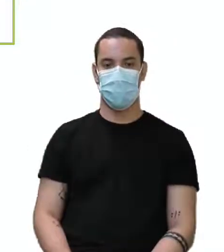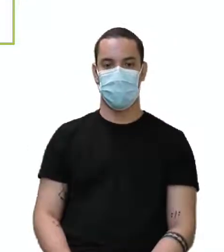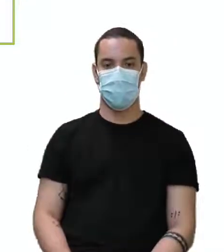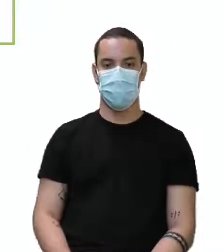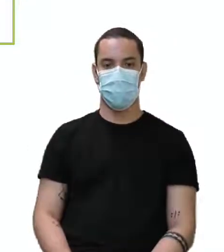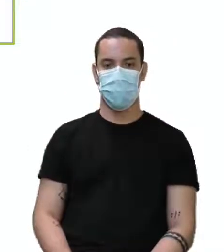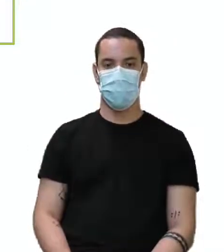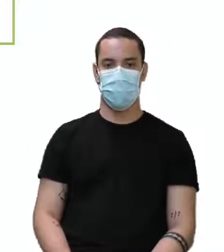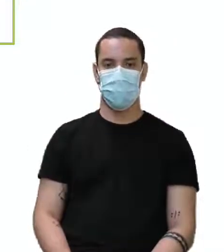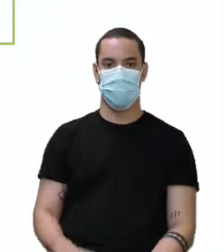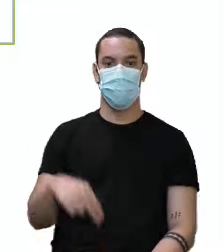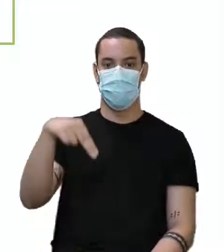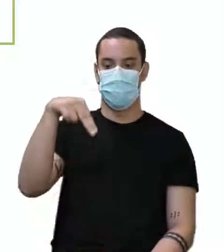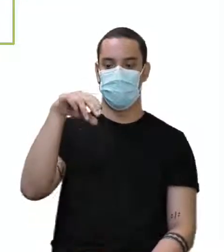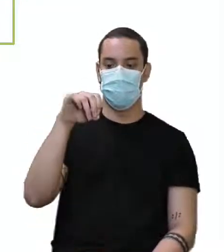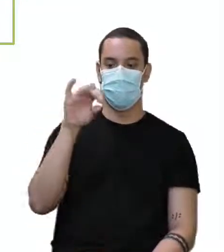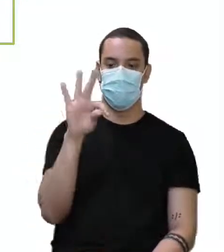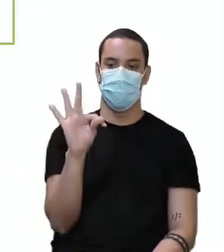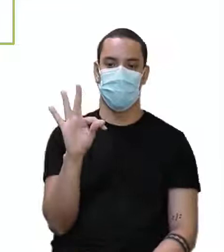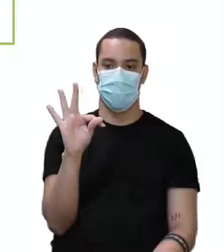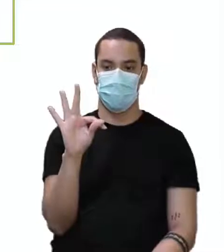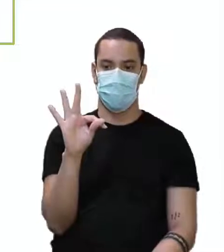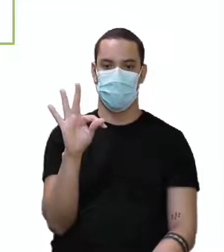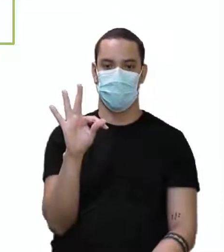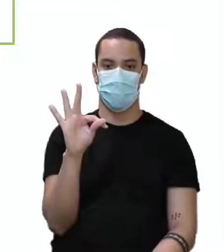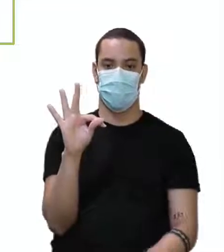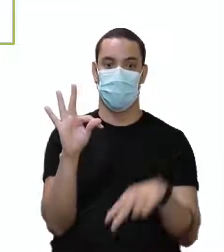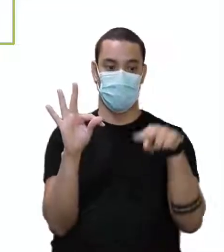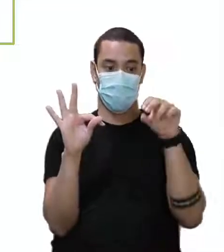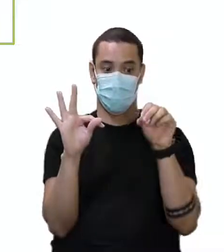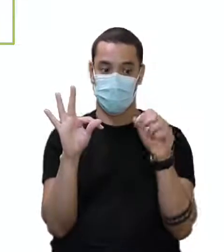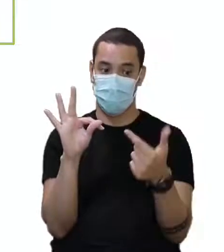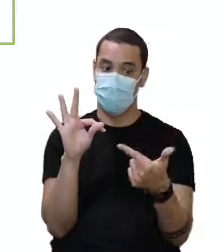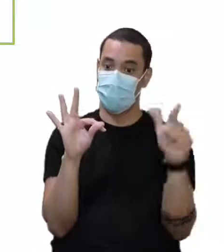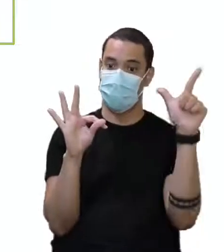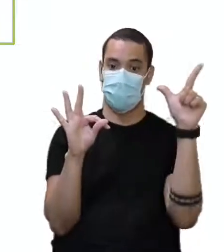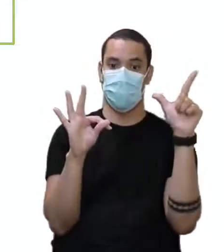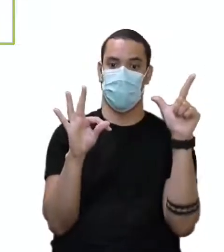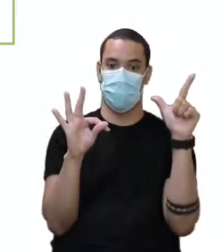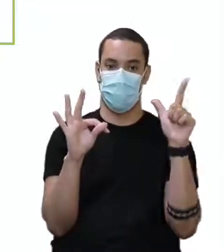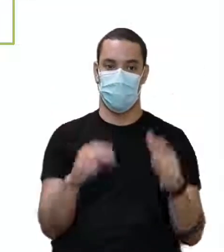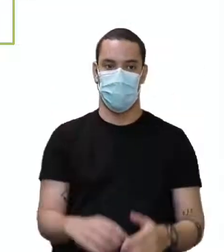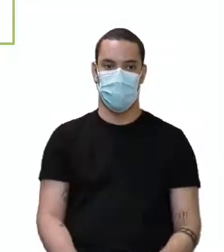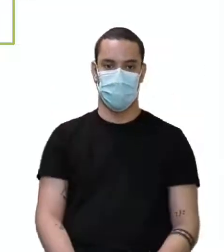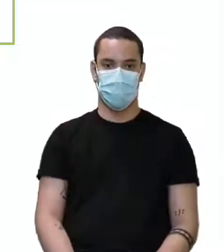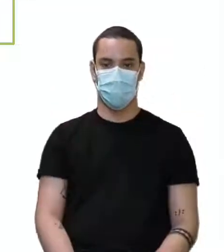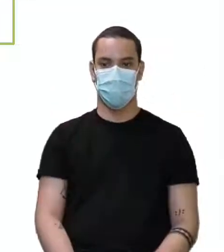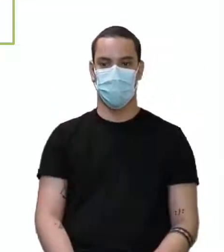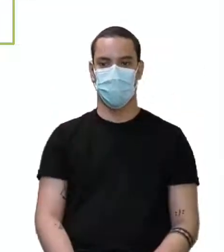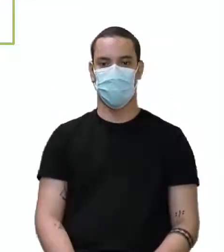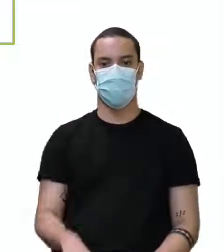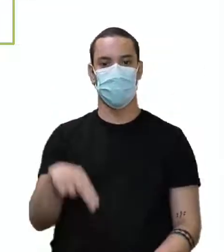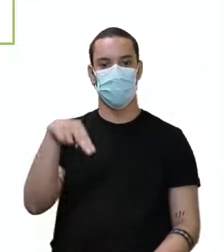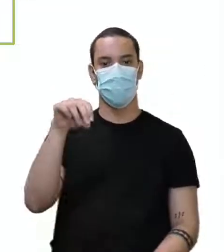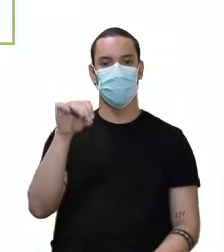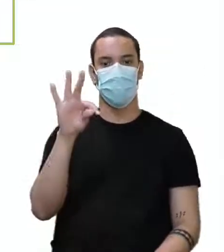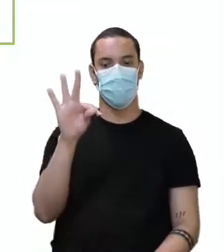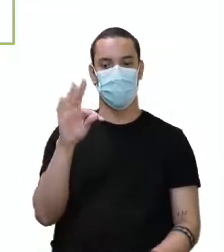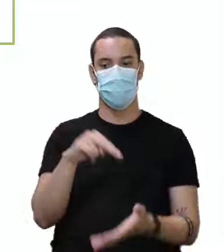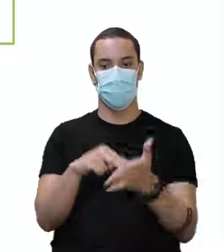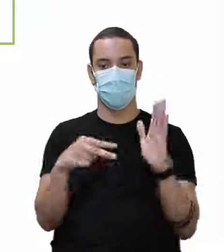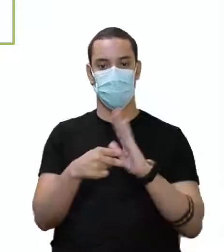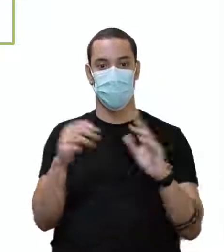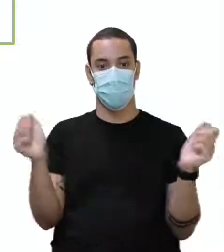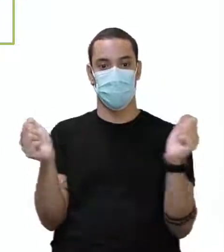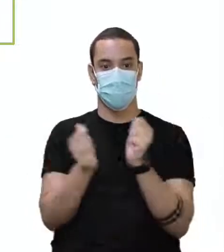no. No, no é um não. Não para negação de não. Só um não, só um não normal. Mas esse not é um não que nega